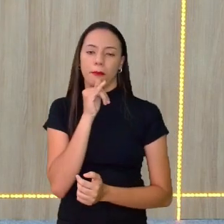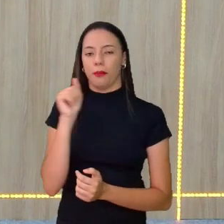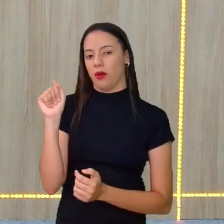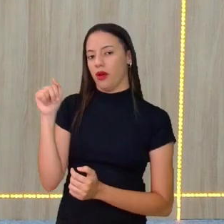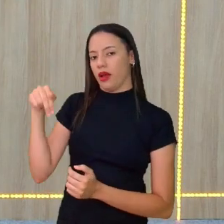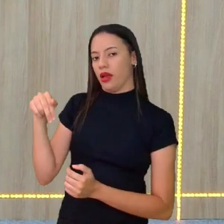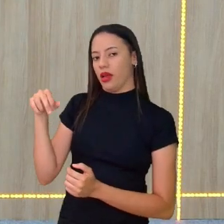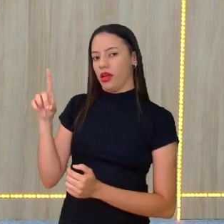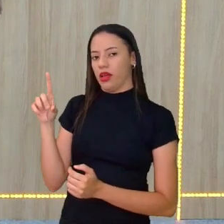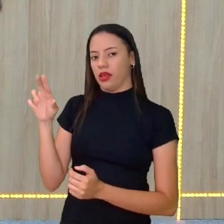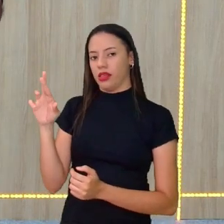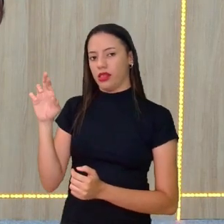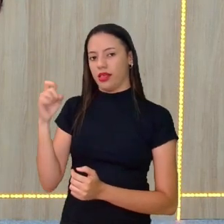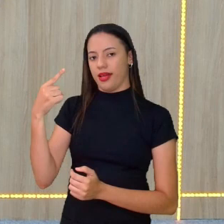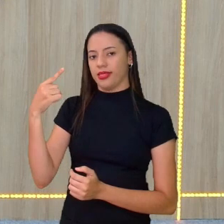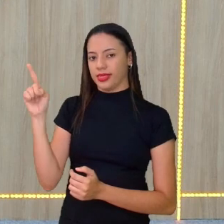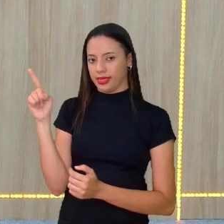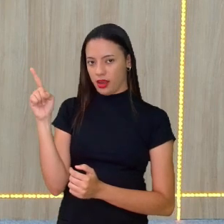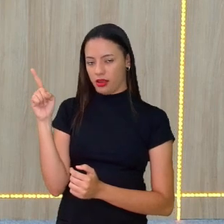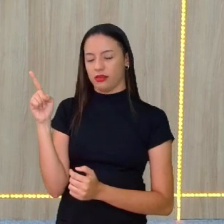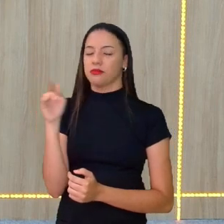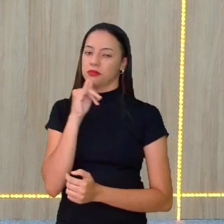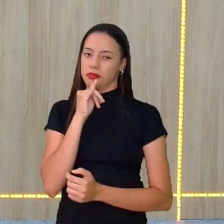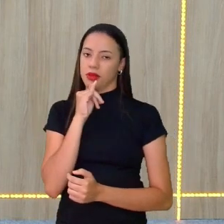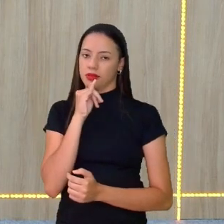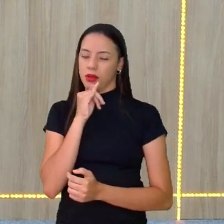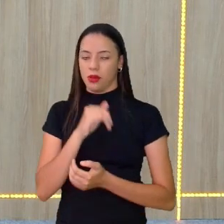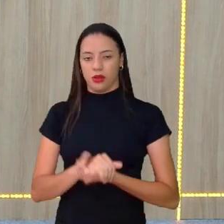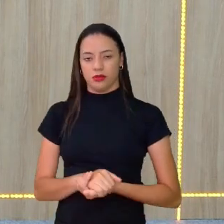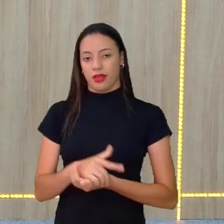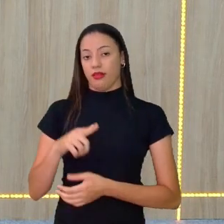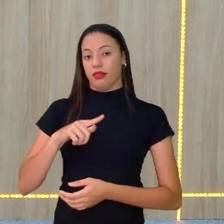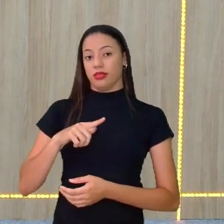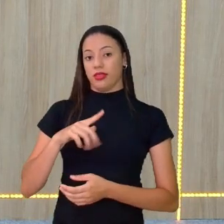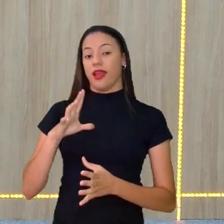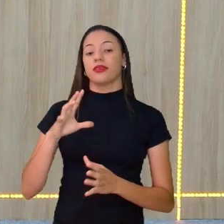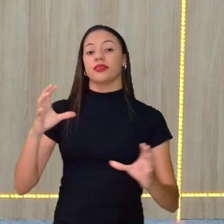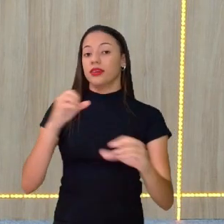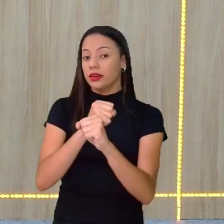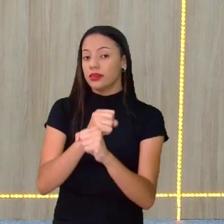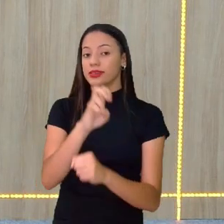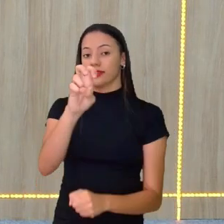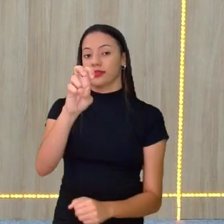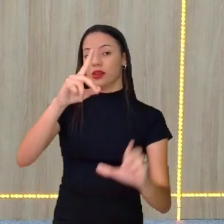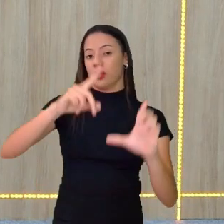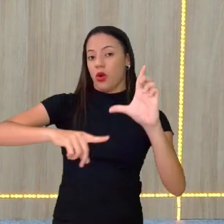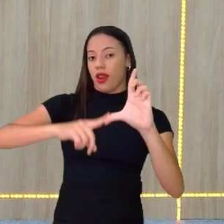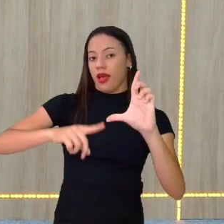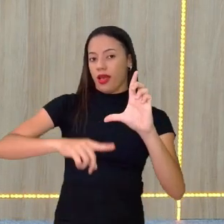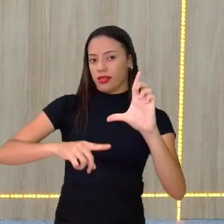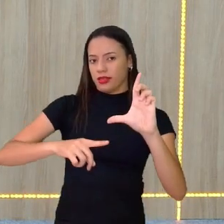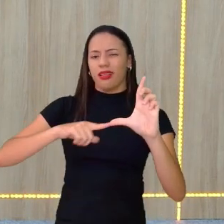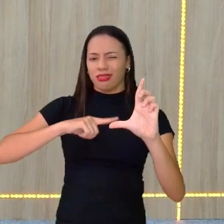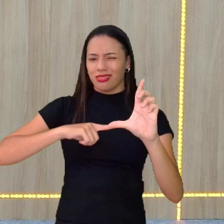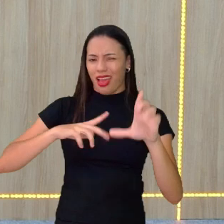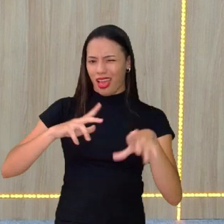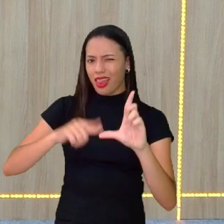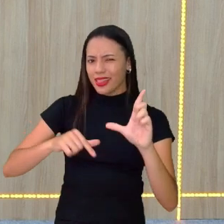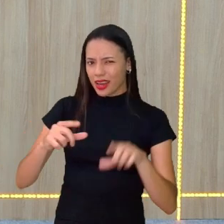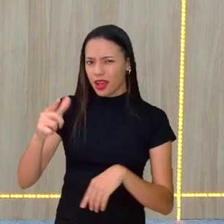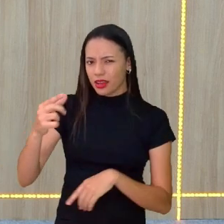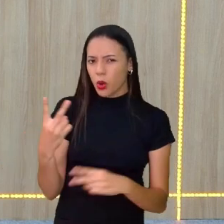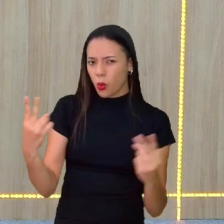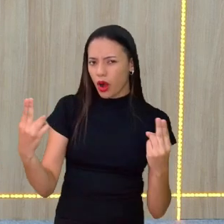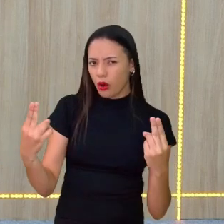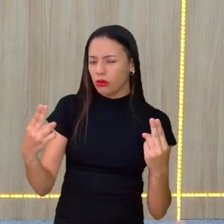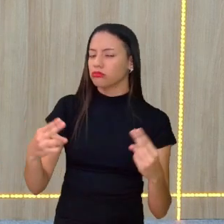exemplo, A-M-D-R-E. São 5 letrinhas, André. 5 letrinhas, tem alguma igual? Não.